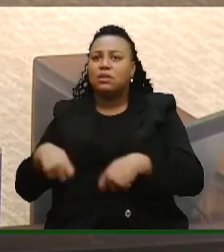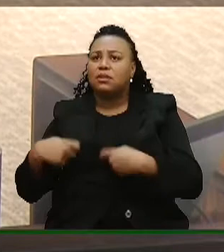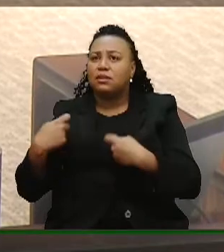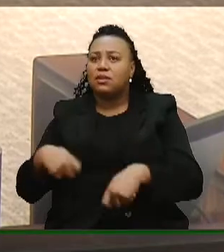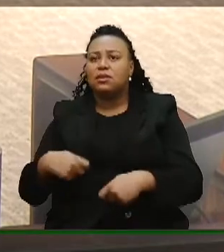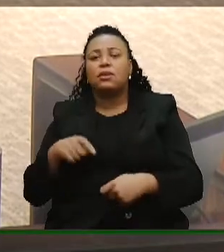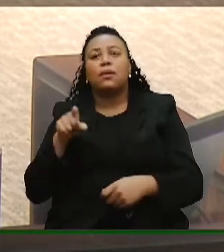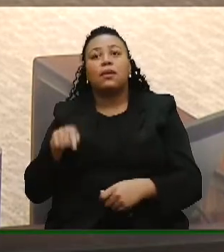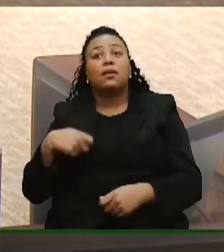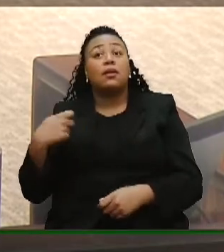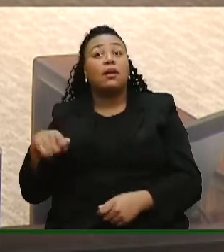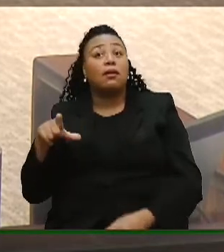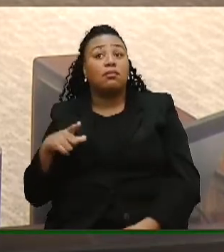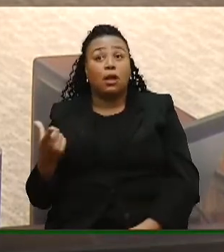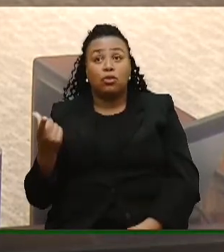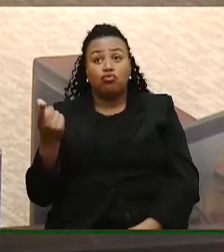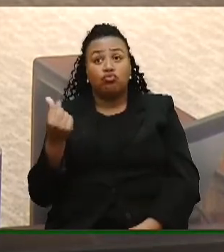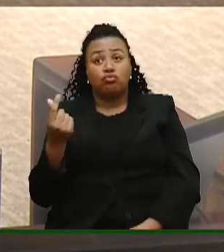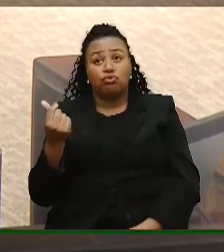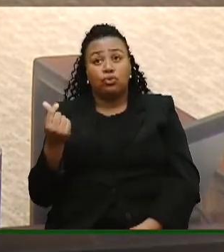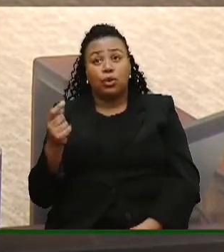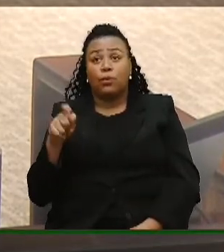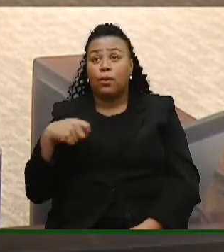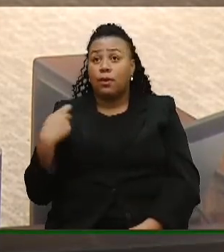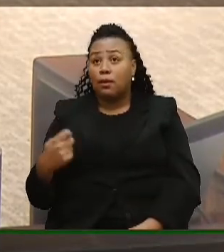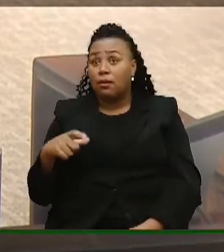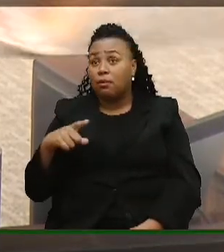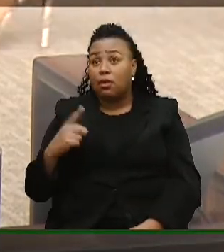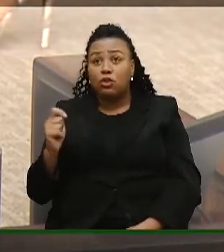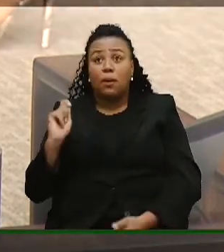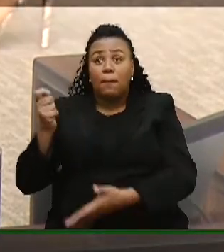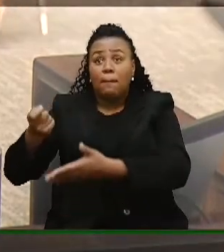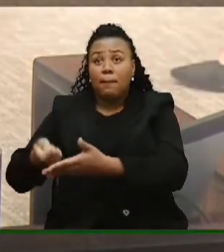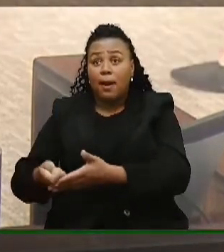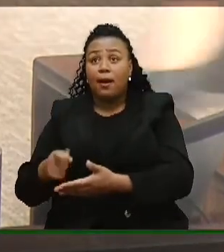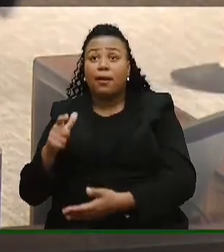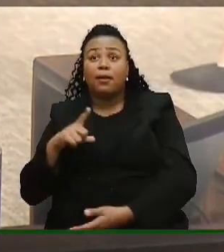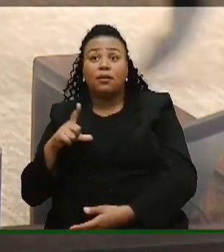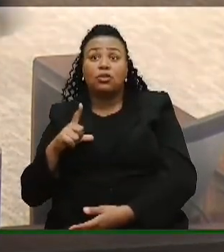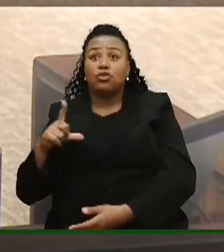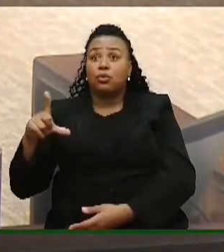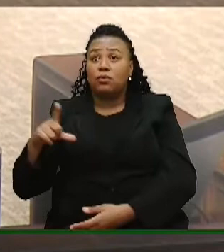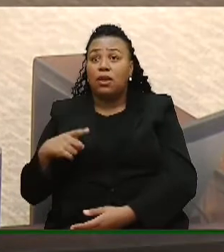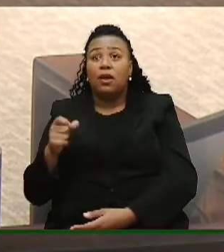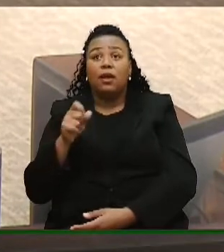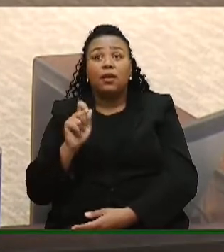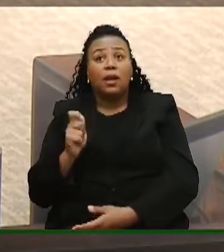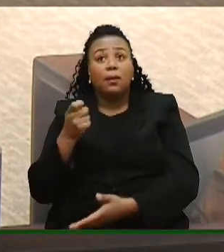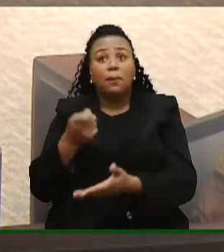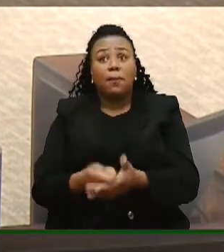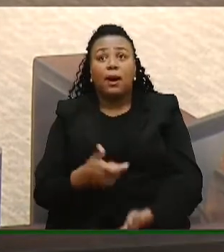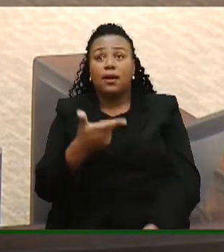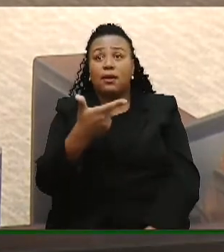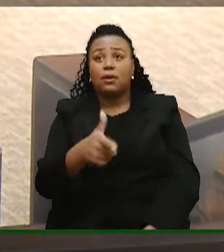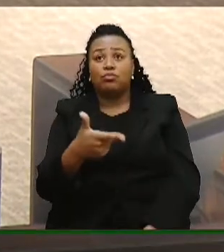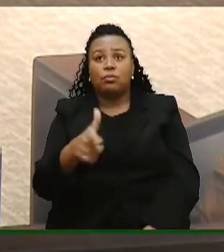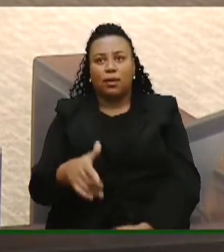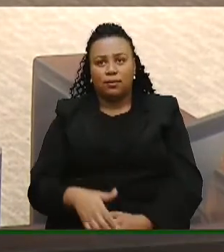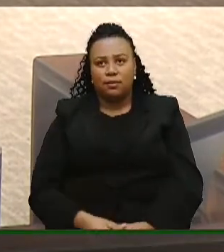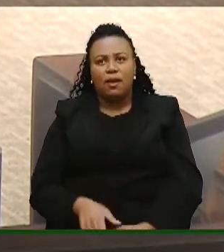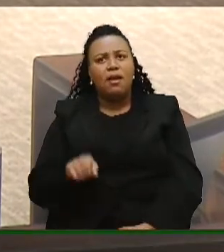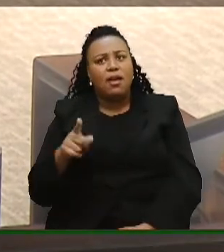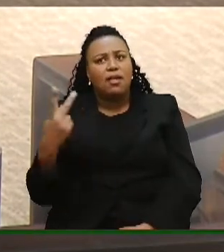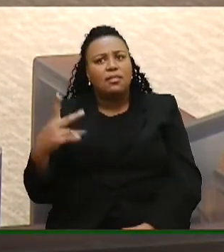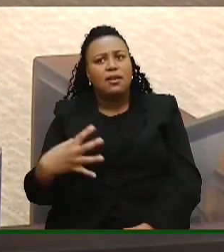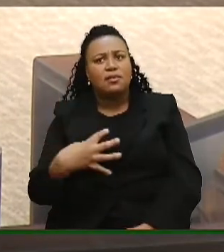para quem tem dinheiro. Quem tem dinheiro paga, quem tem dinheiro tem, quem não paga não tem. E é